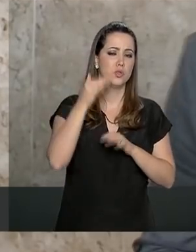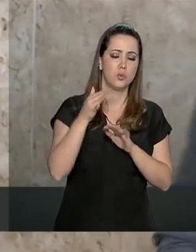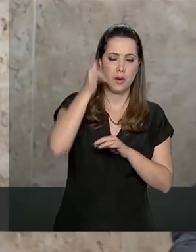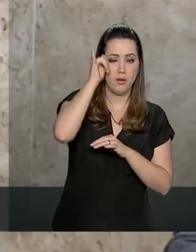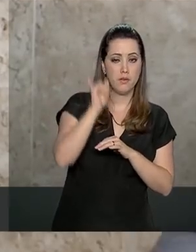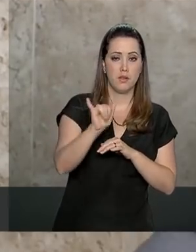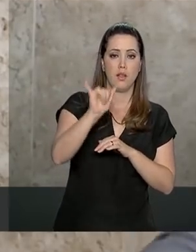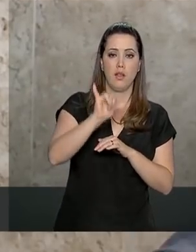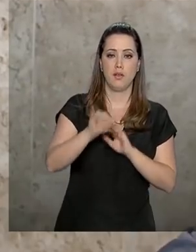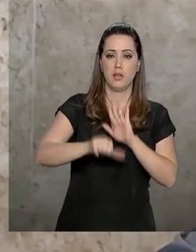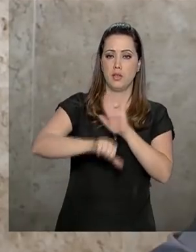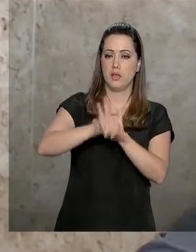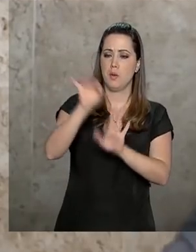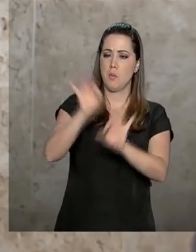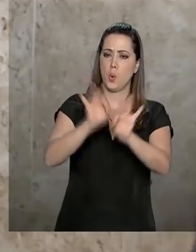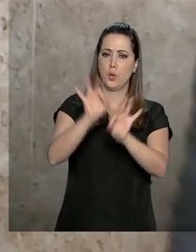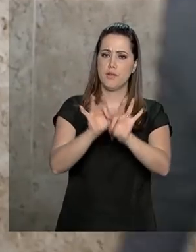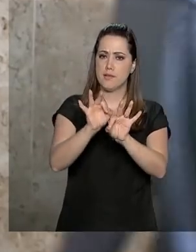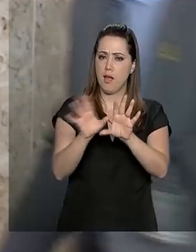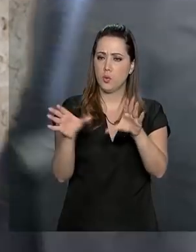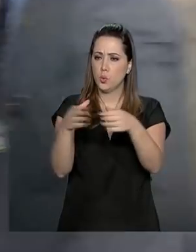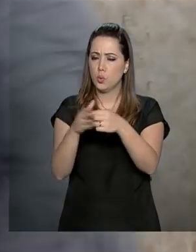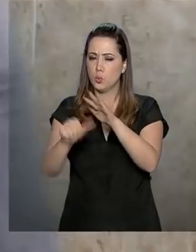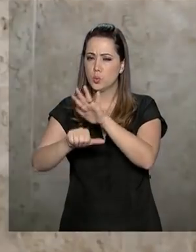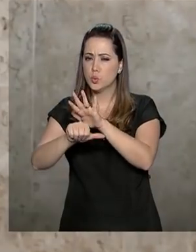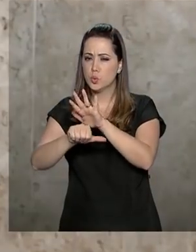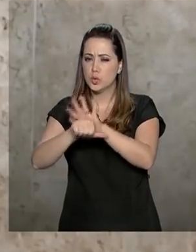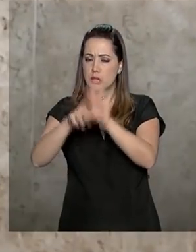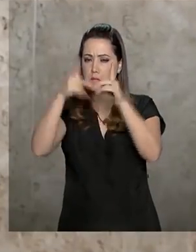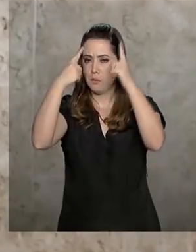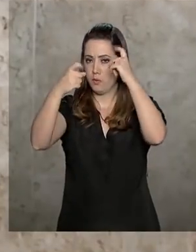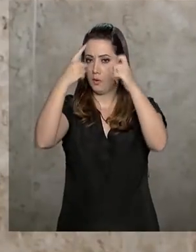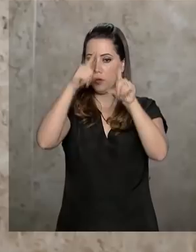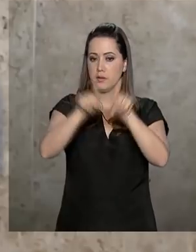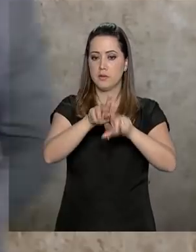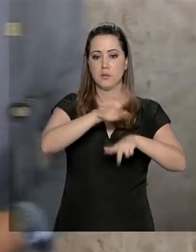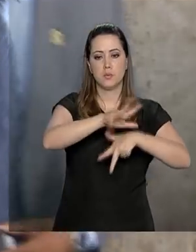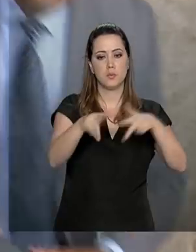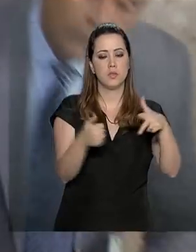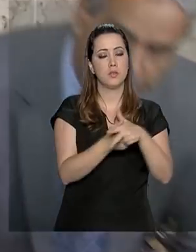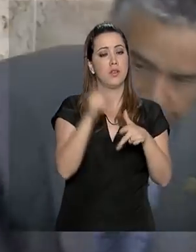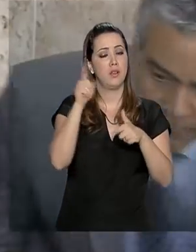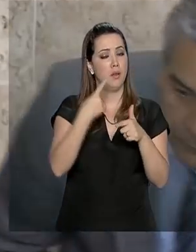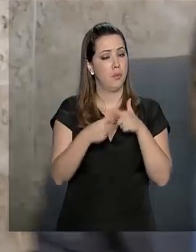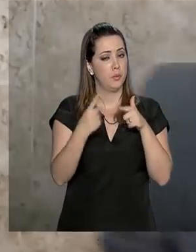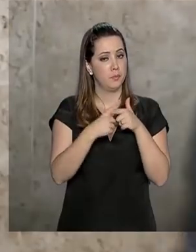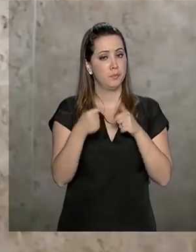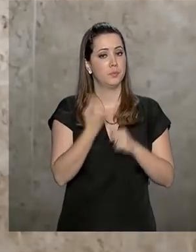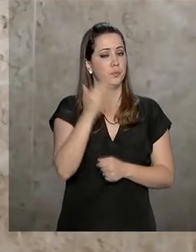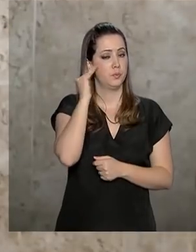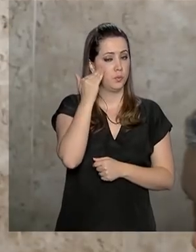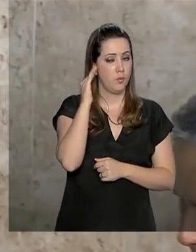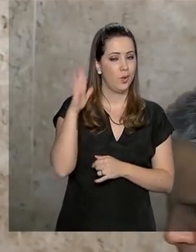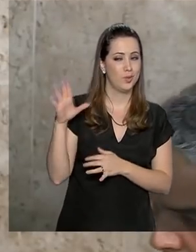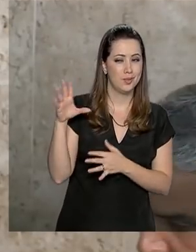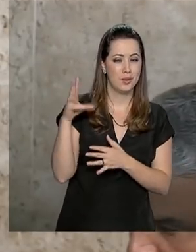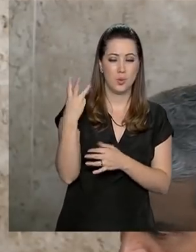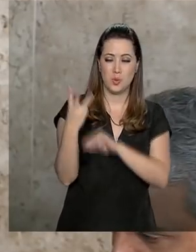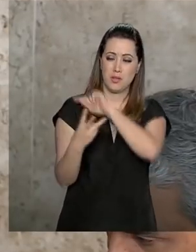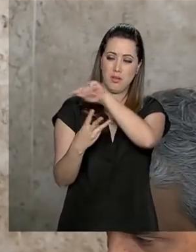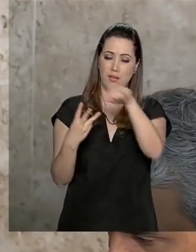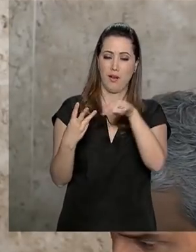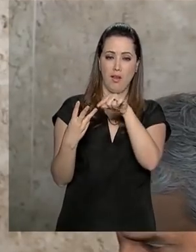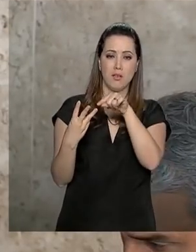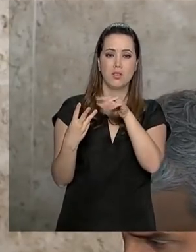organizado, crime violento e corrupção. São problemas que nós entendemos relacionados. Não